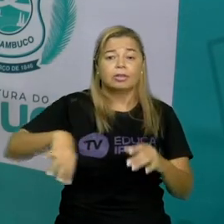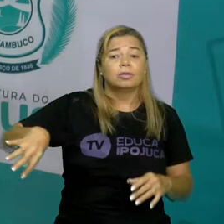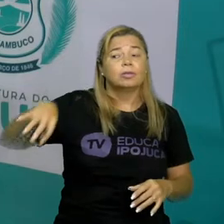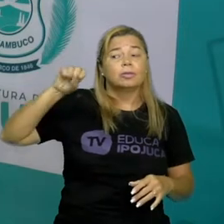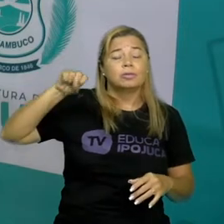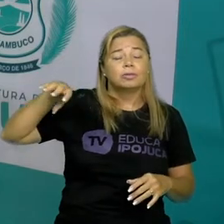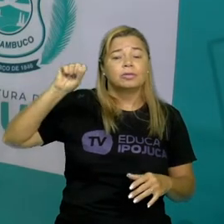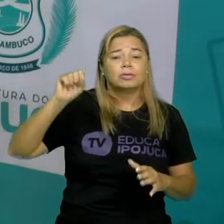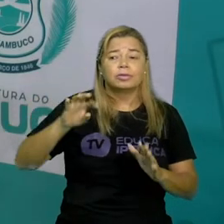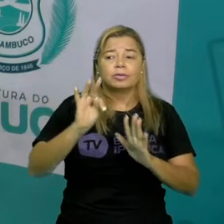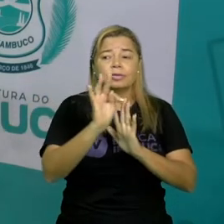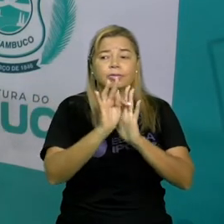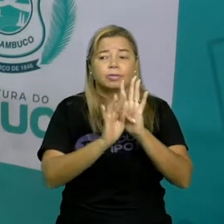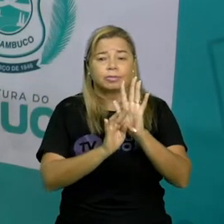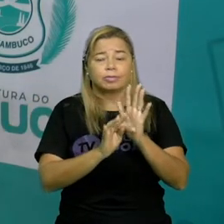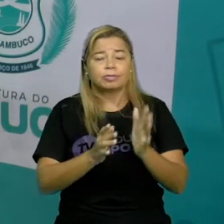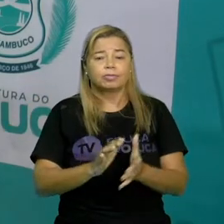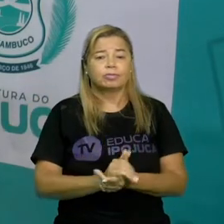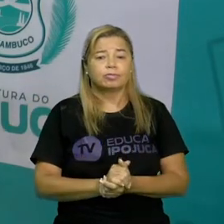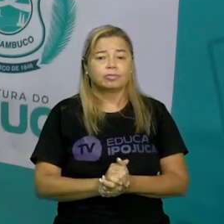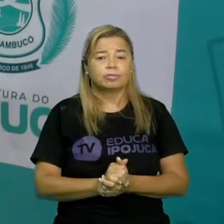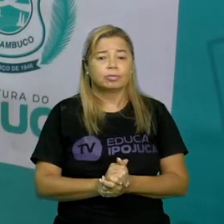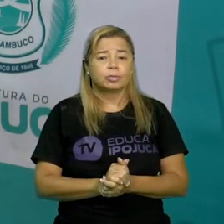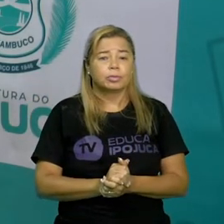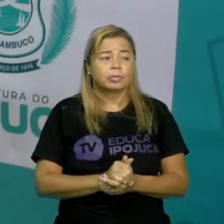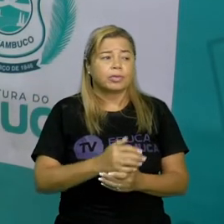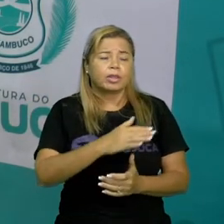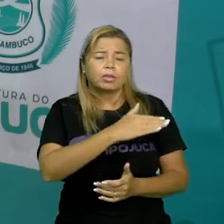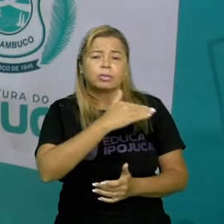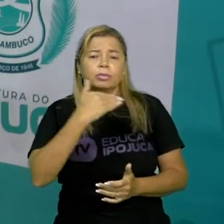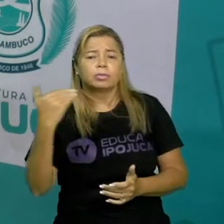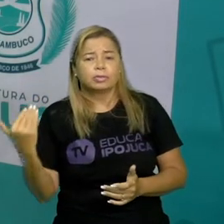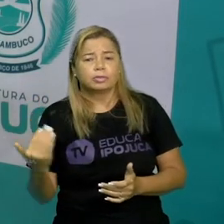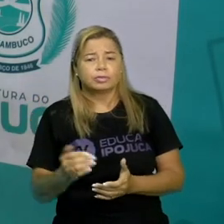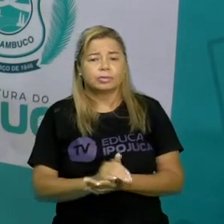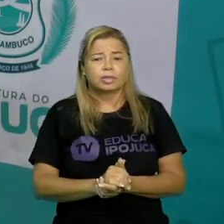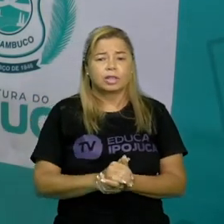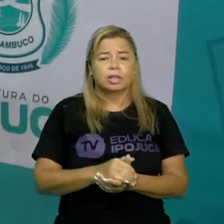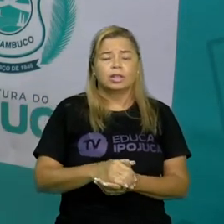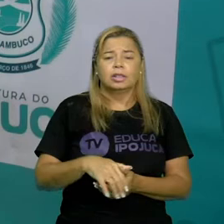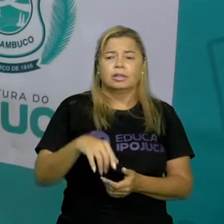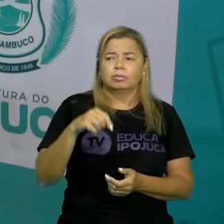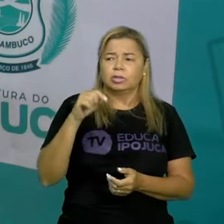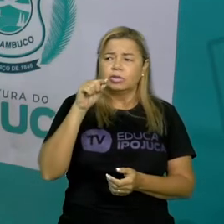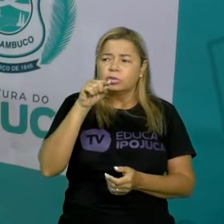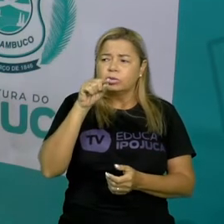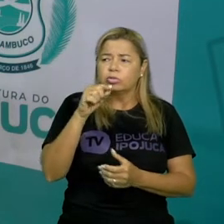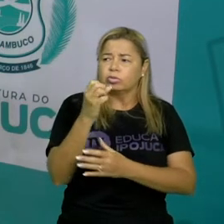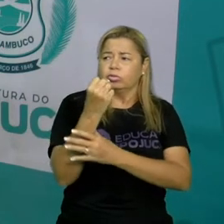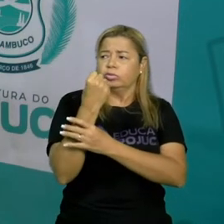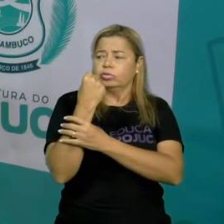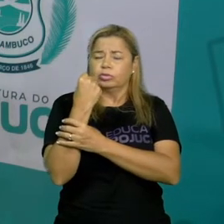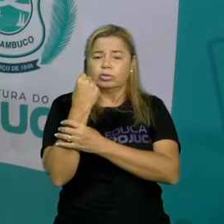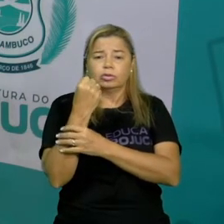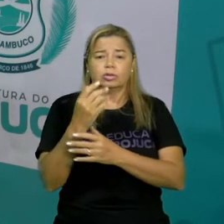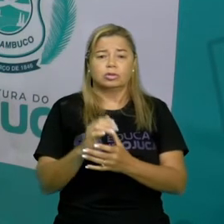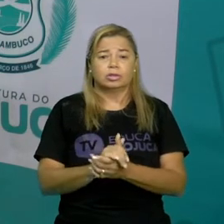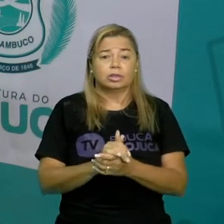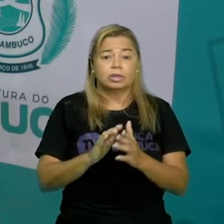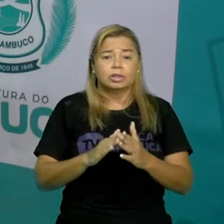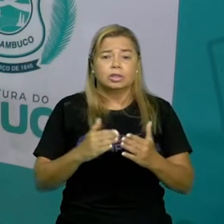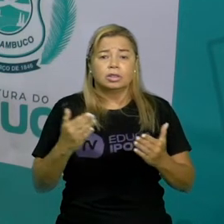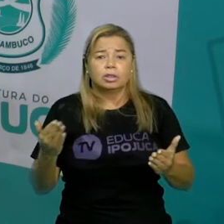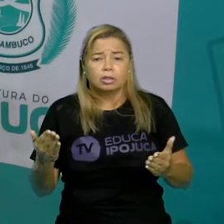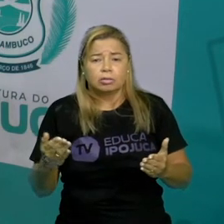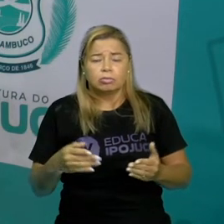texto aqui nós vemos ó morte tu que és tão forte a morte foi a última